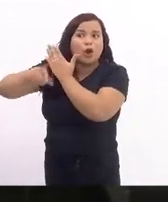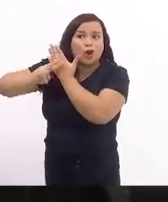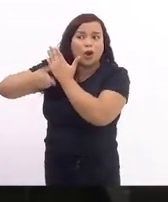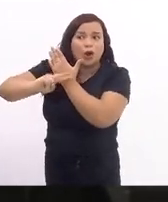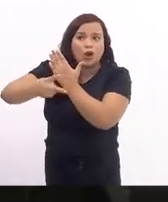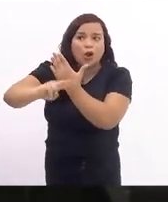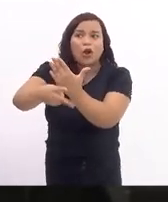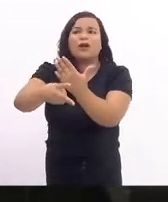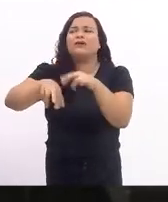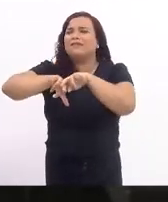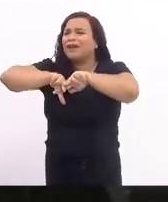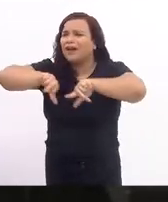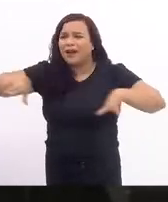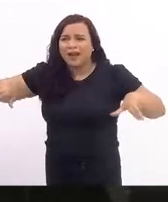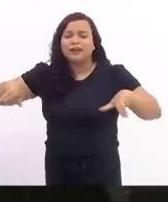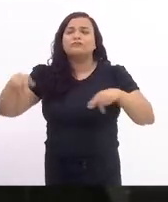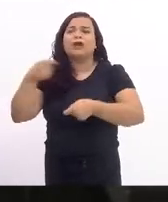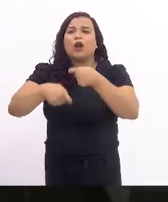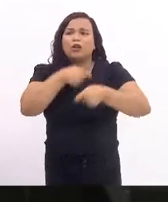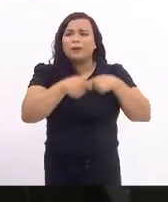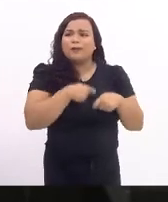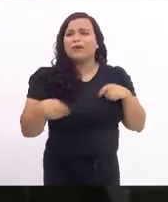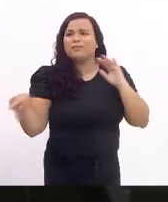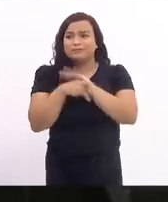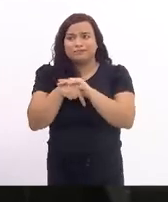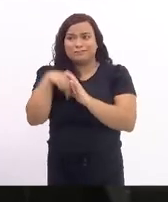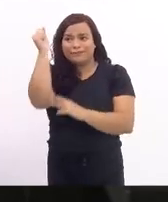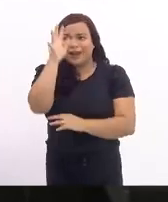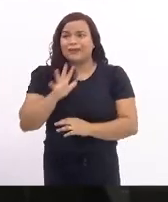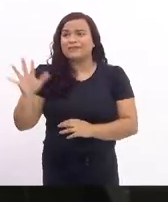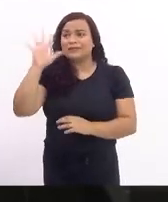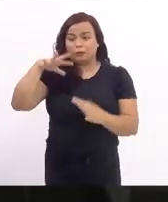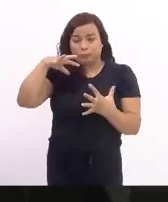economia globalizada monstruoso.